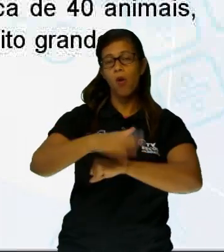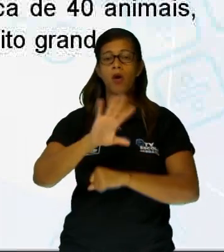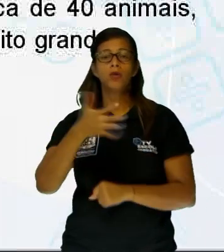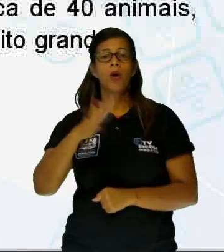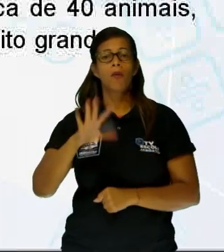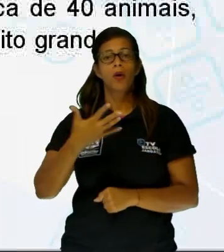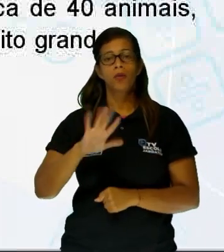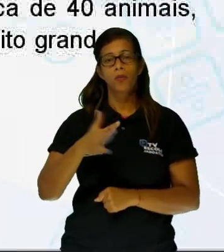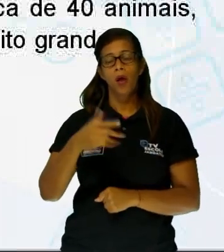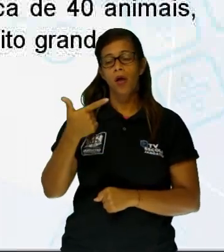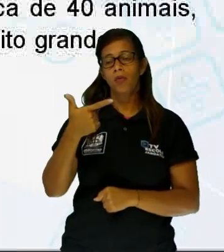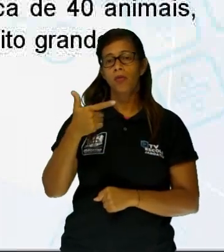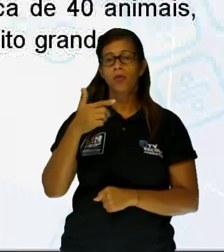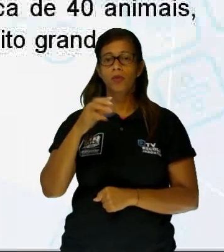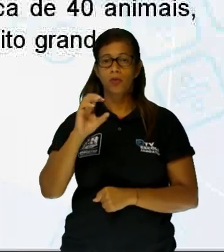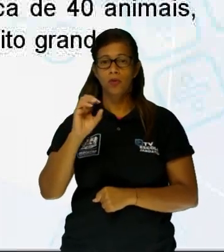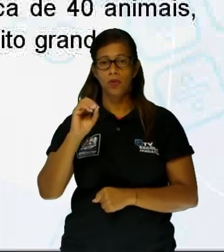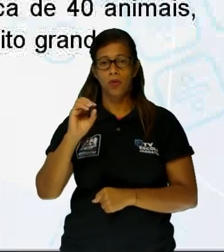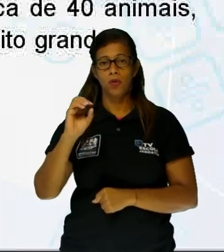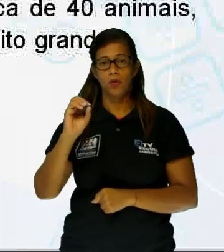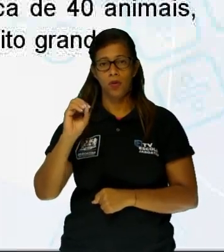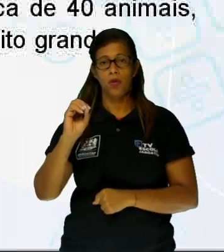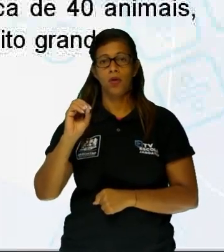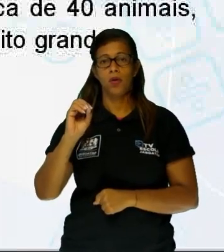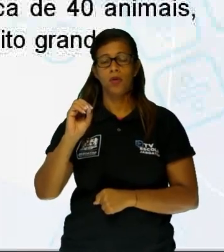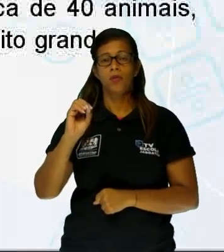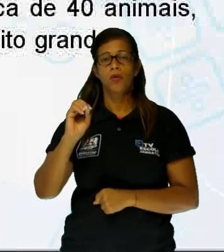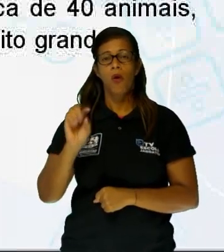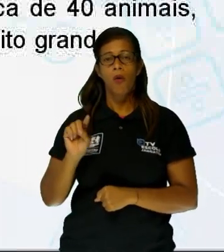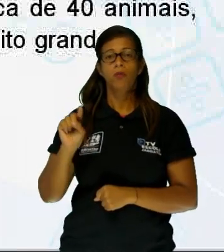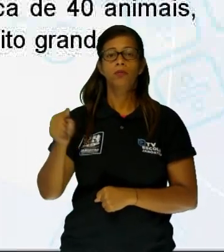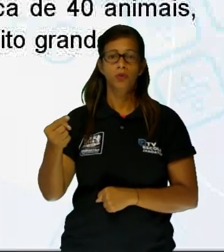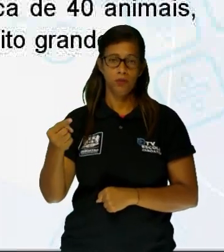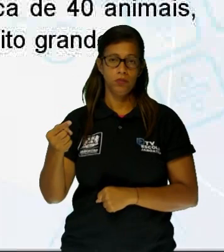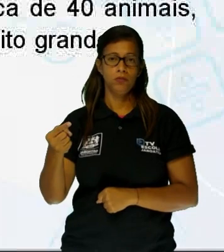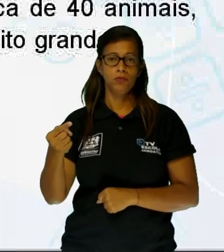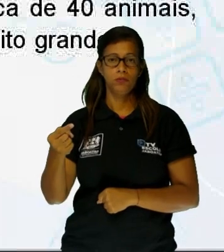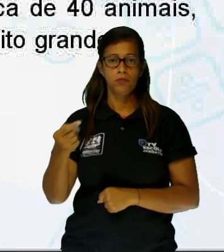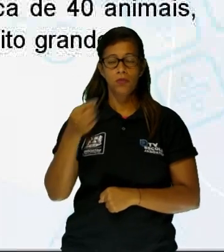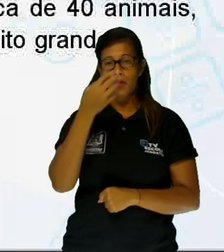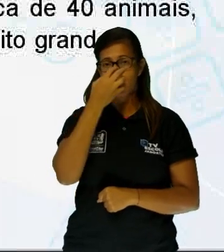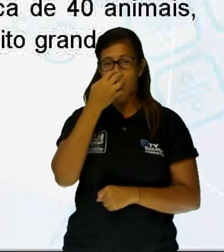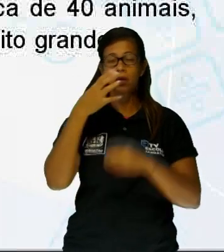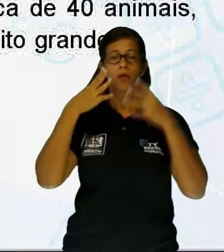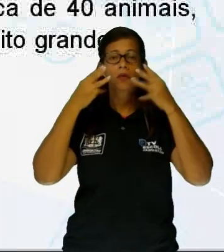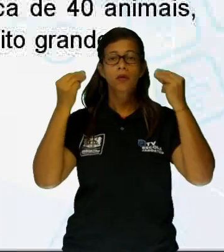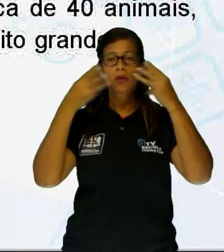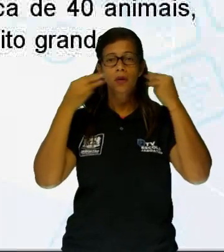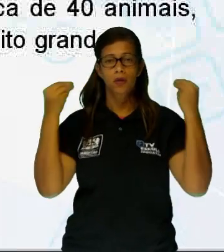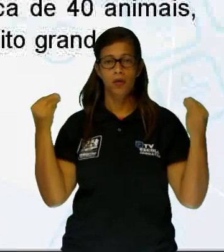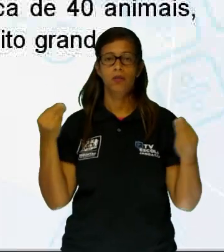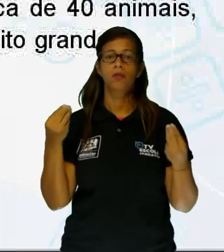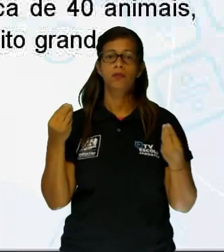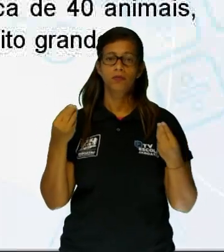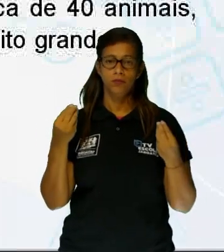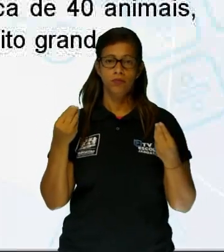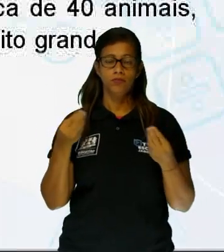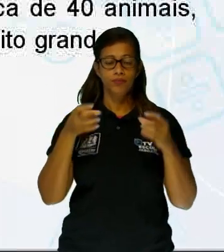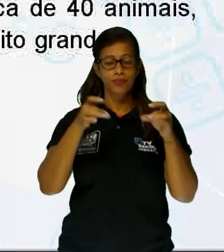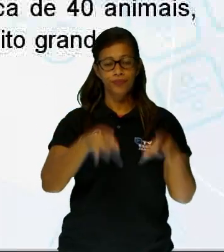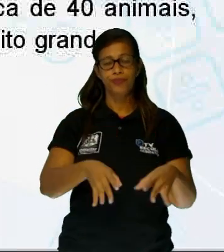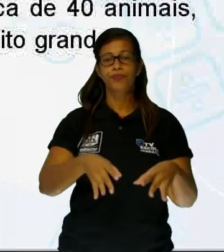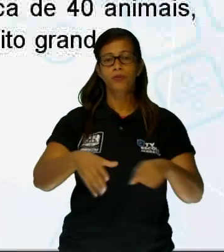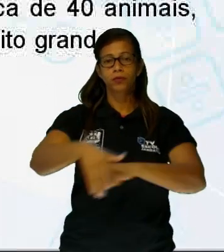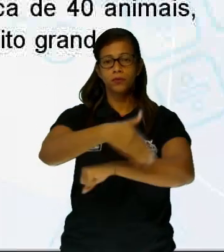gatos em São Paulo, capital. Há outras fontes que afirmam que está esse número em torno de 1 milhão. Segundo o jornal O